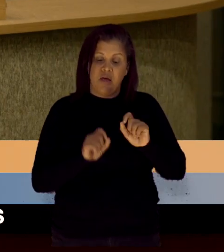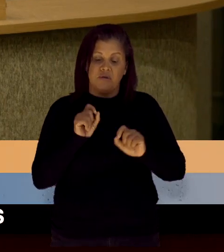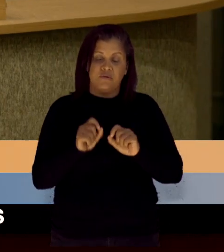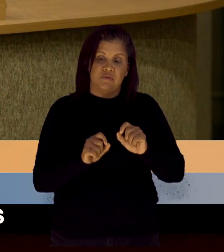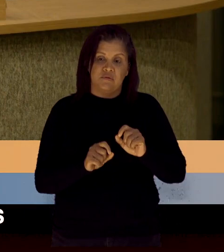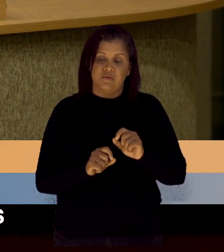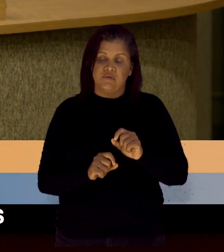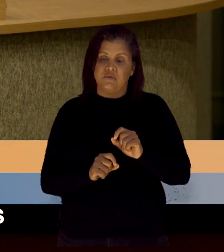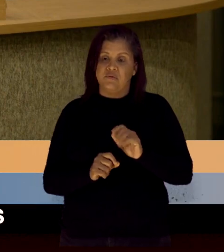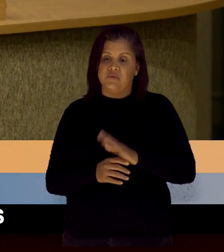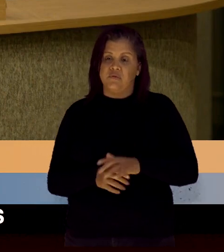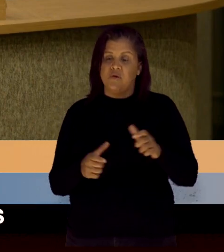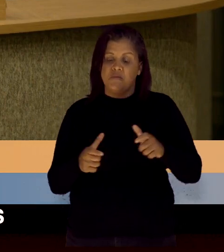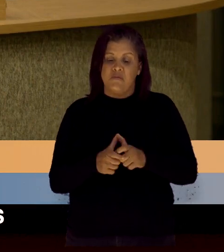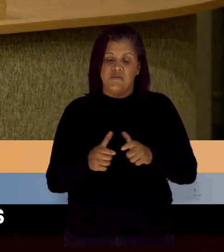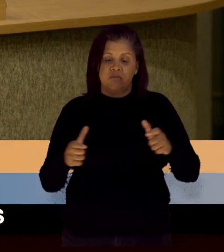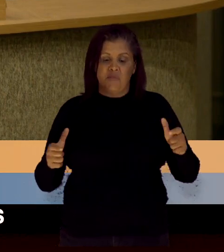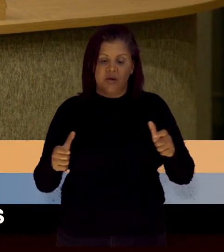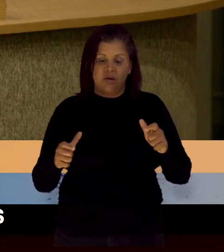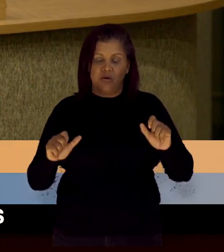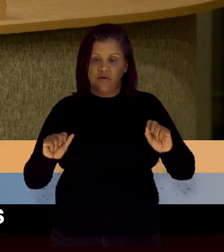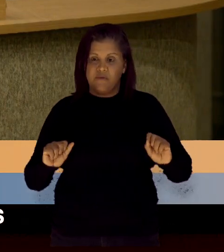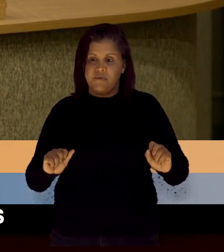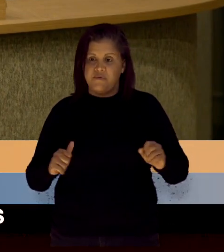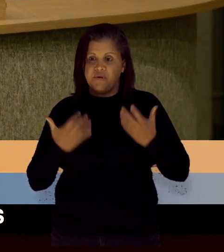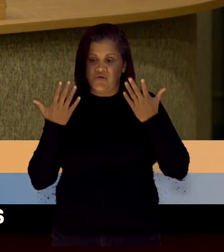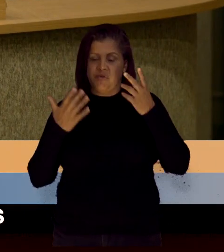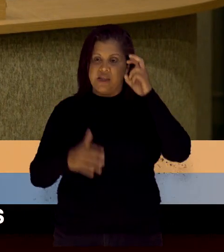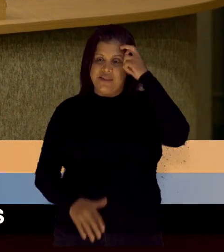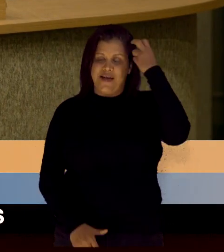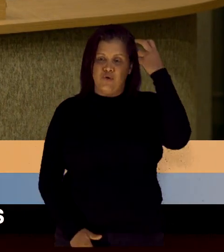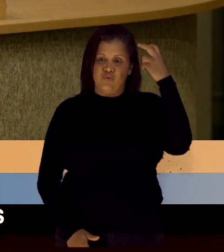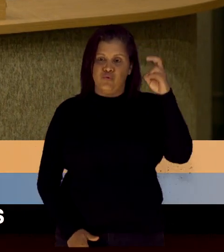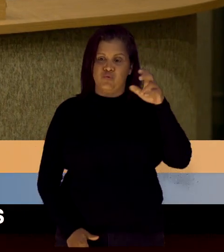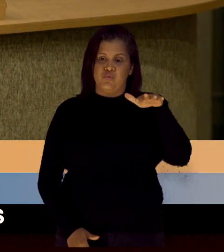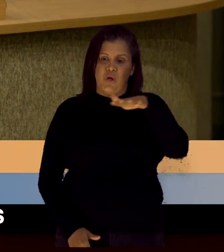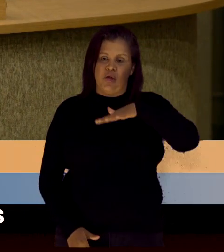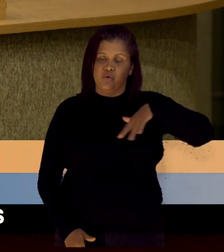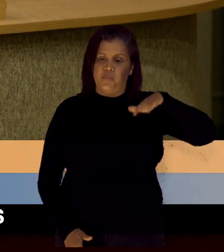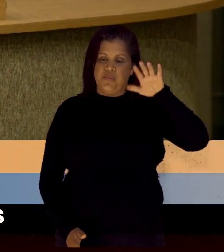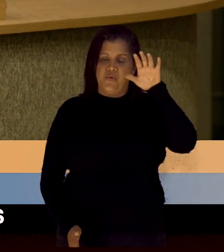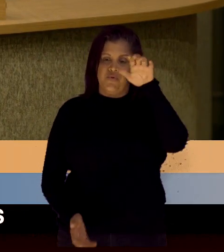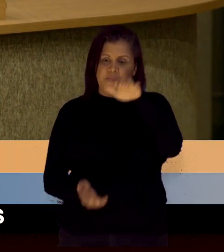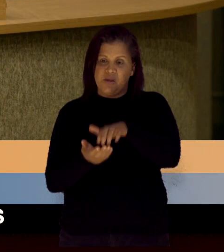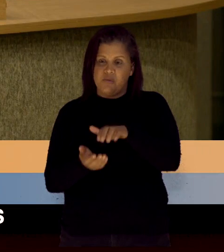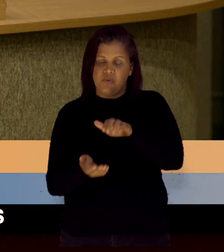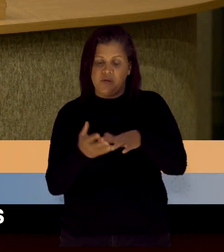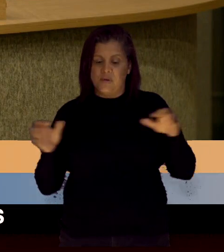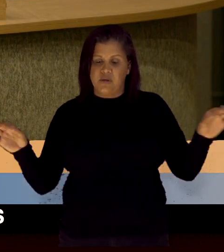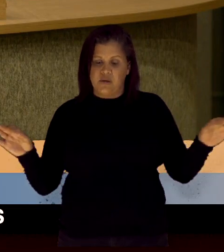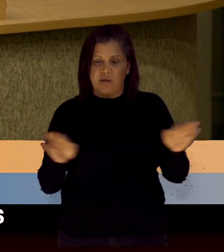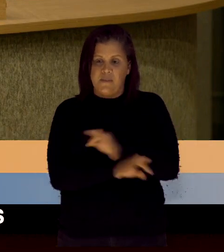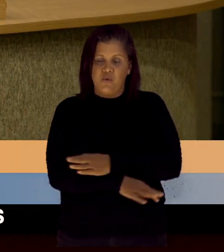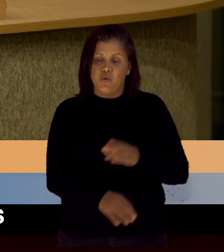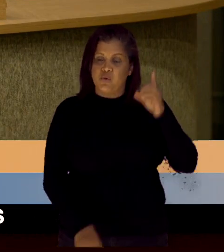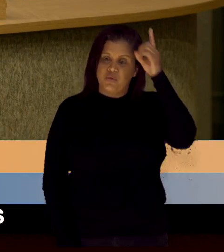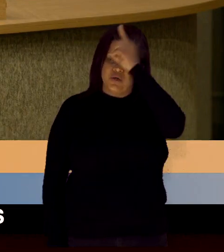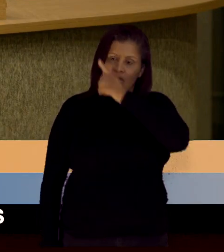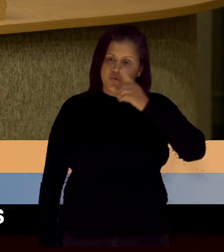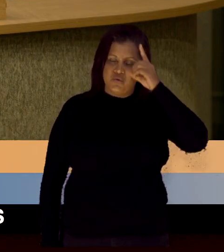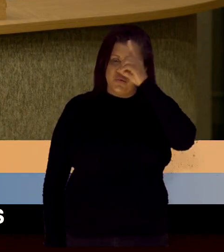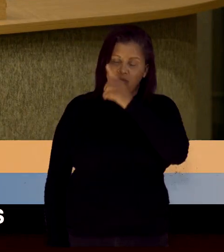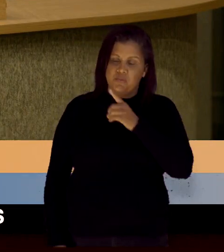respeito de um dos maiores festivais da cultura do povo pernambucano que terminou nesse domingo, o